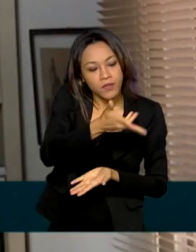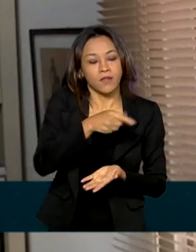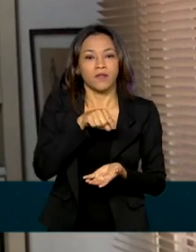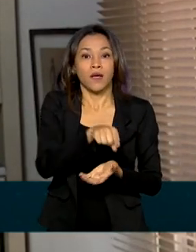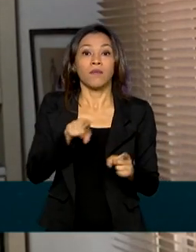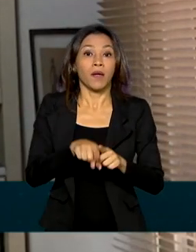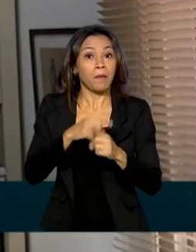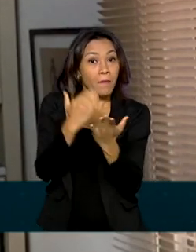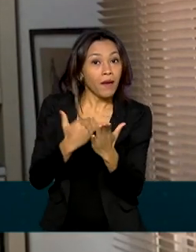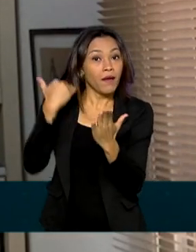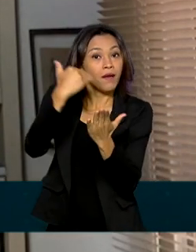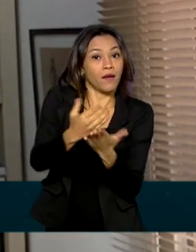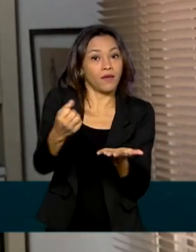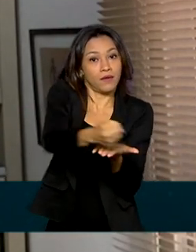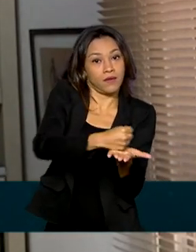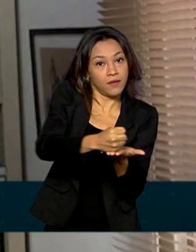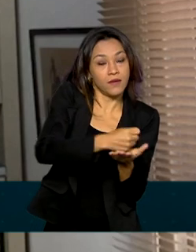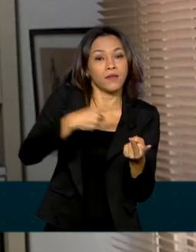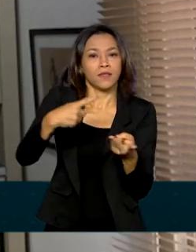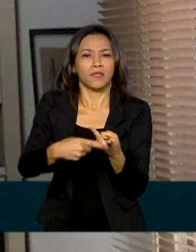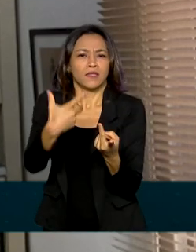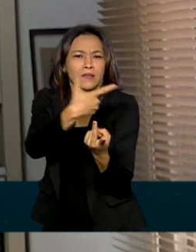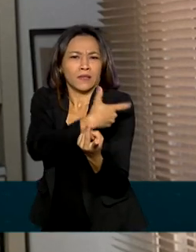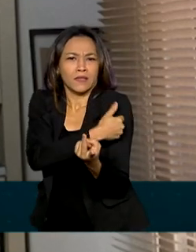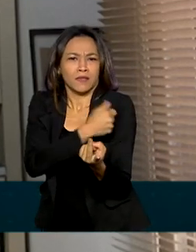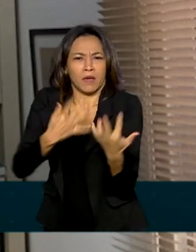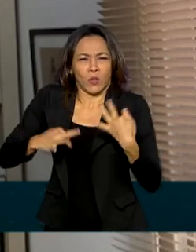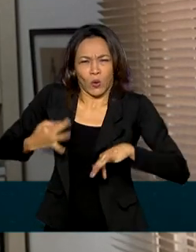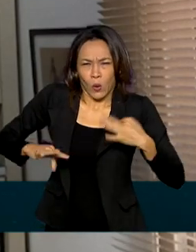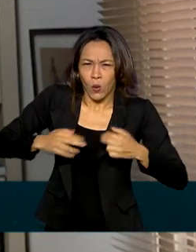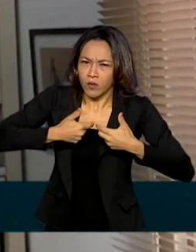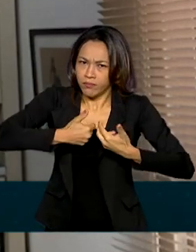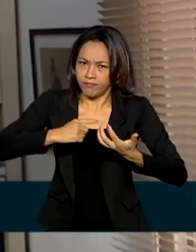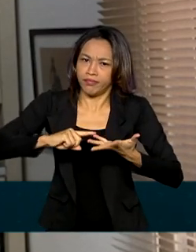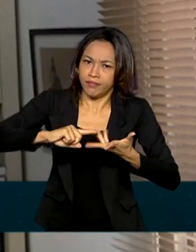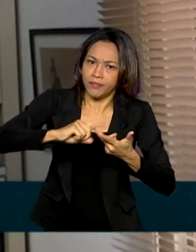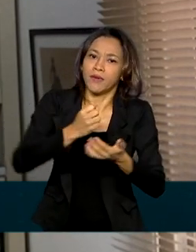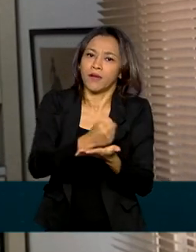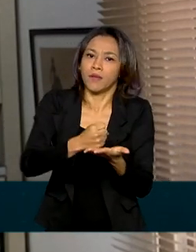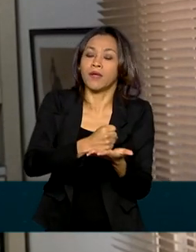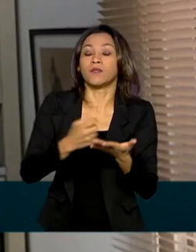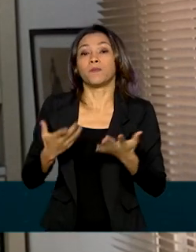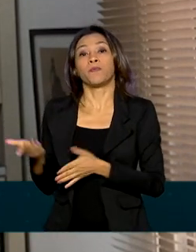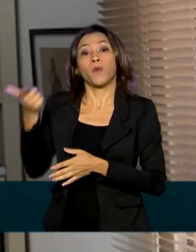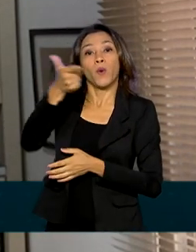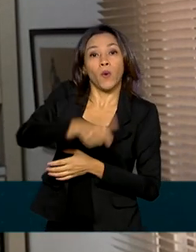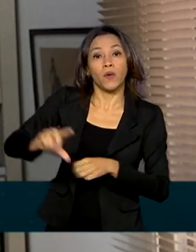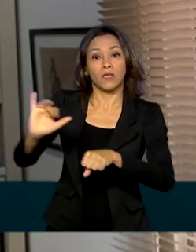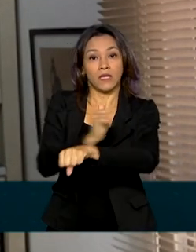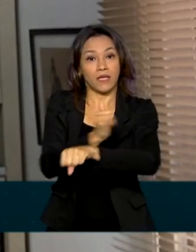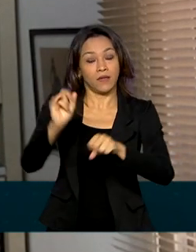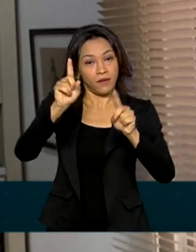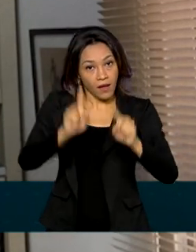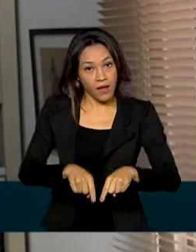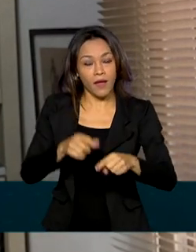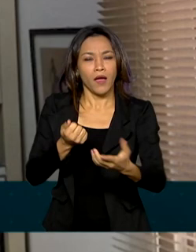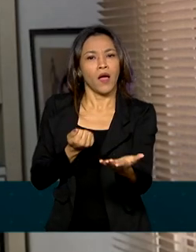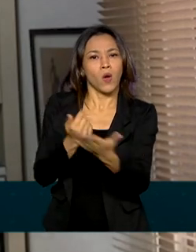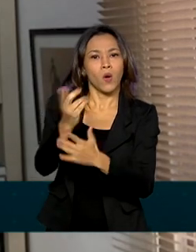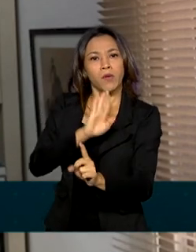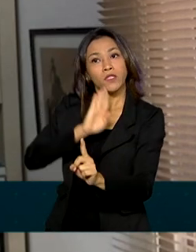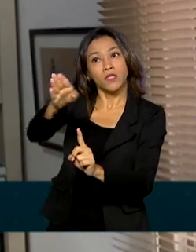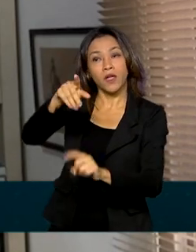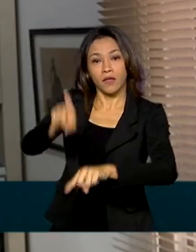de analgésicos, relaxantes musculares e sedativos. Outra medida é a autorização de importação direta de insumos